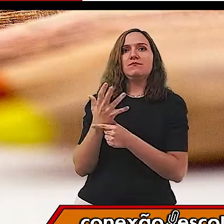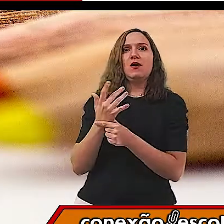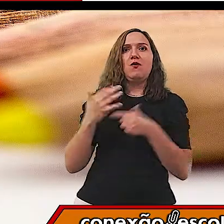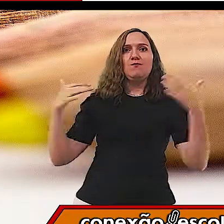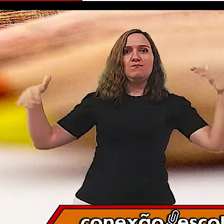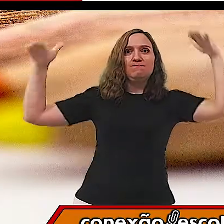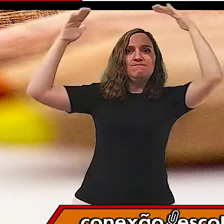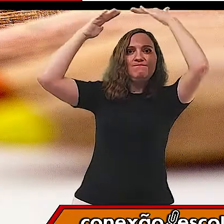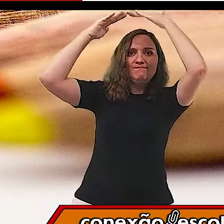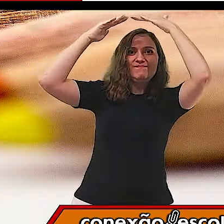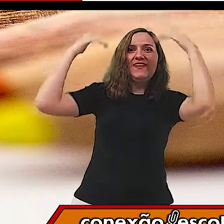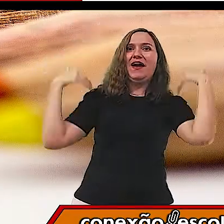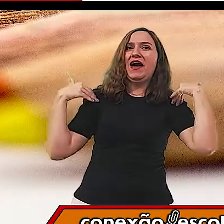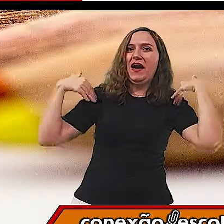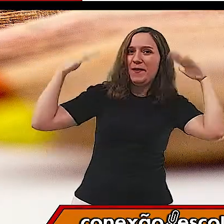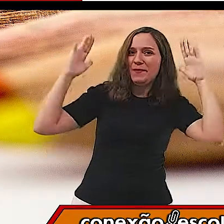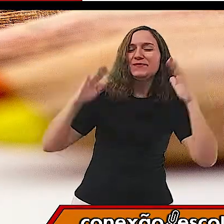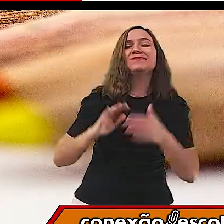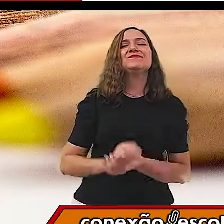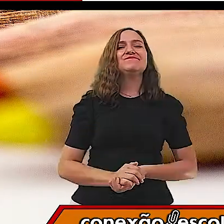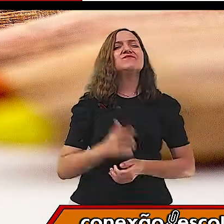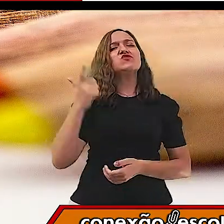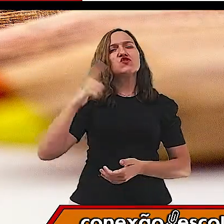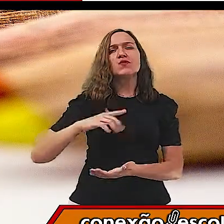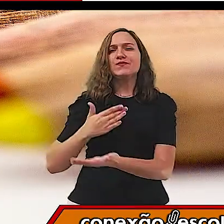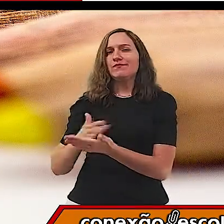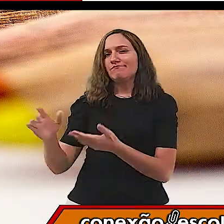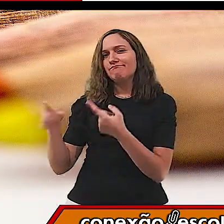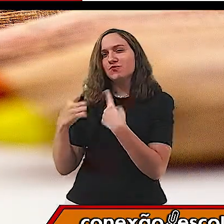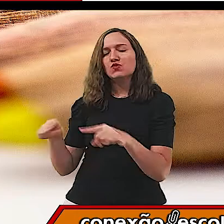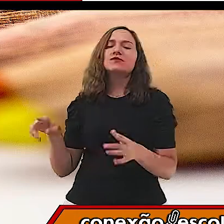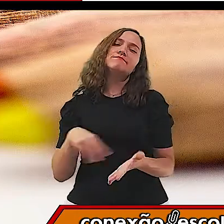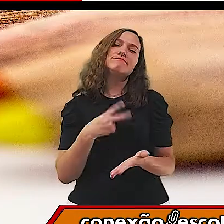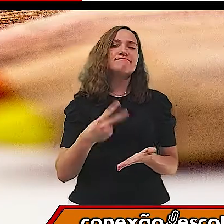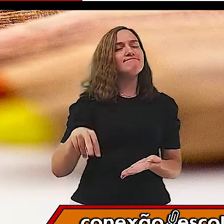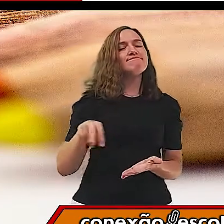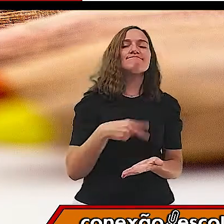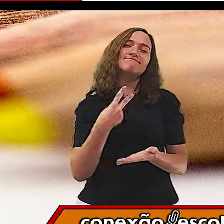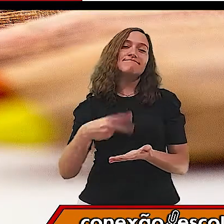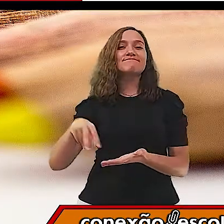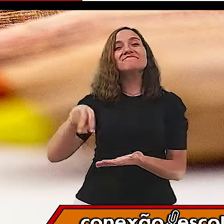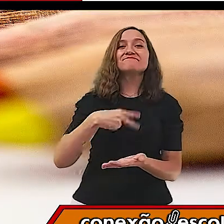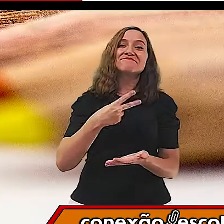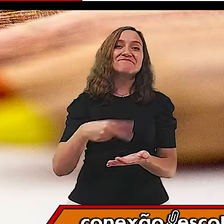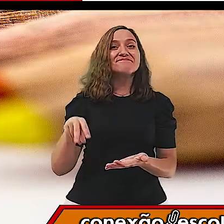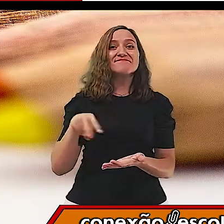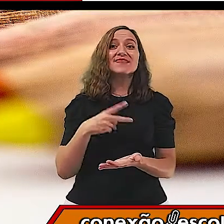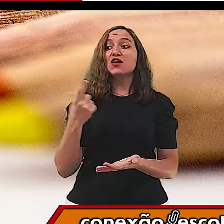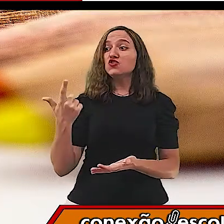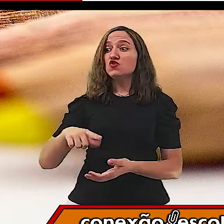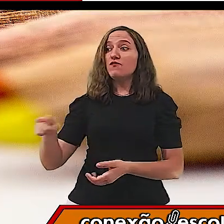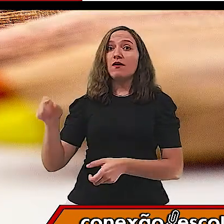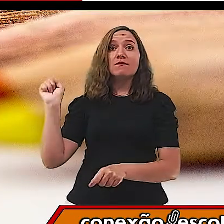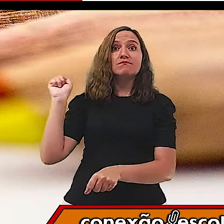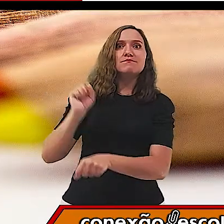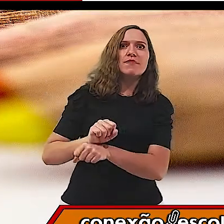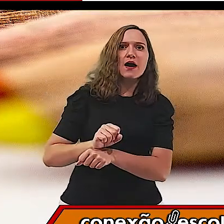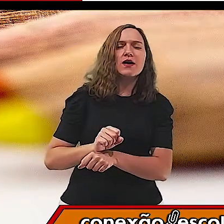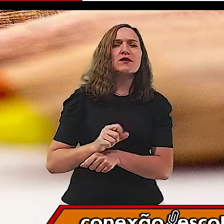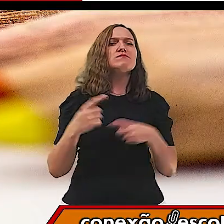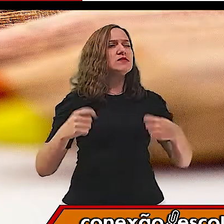cima. De novo, coloca a música, dança, dança, dança, dança, dança. Estátua,